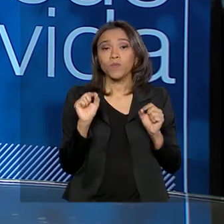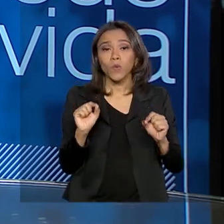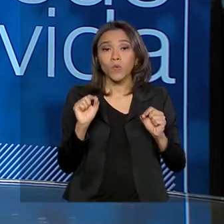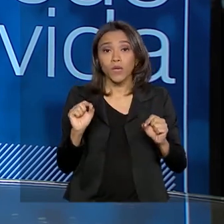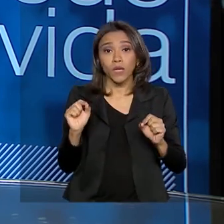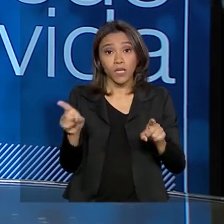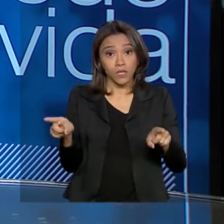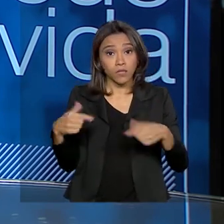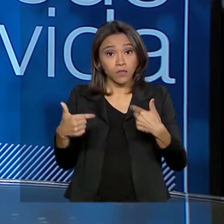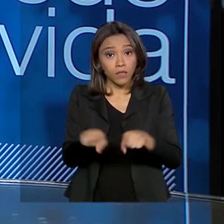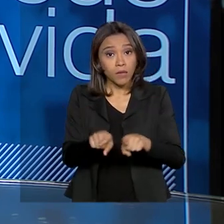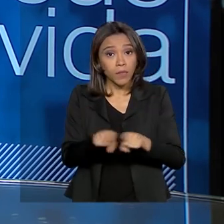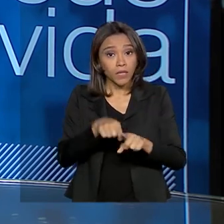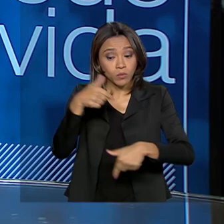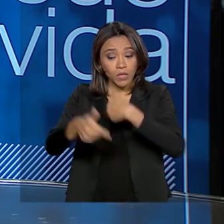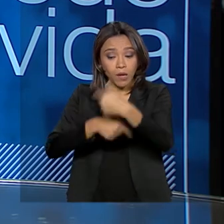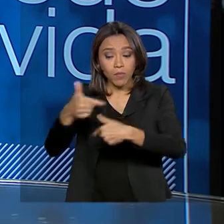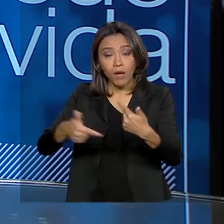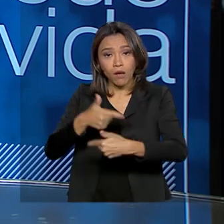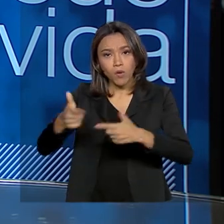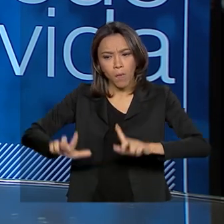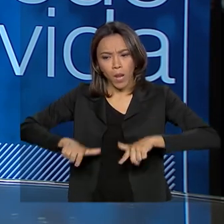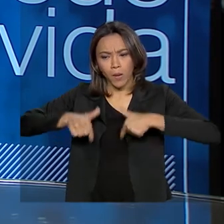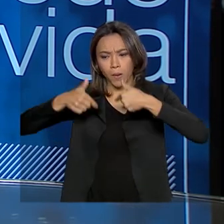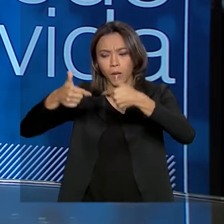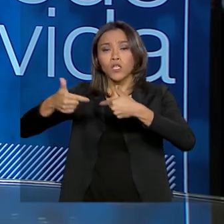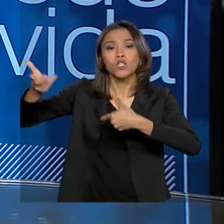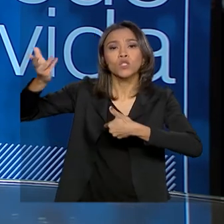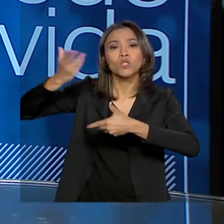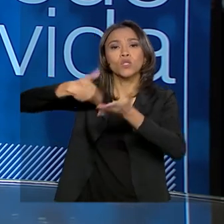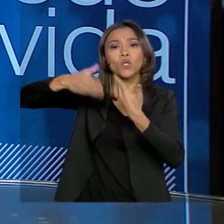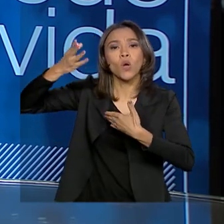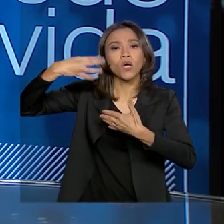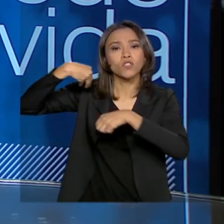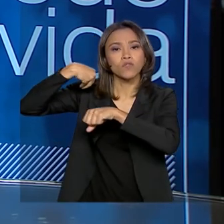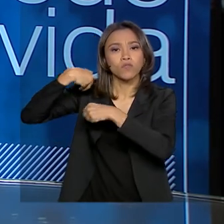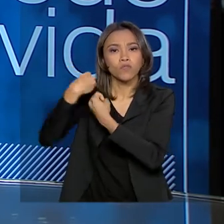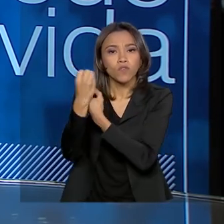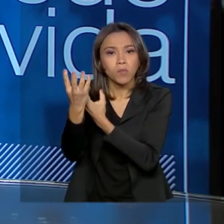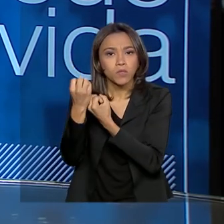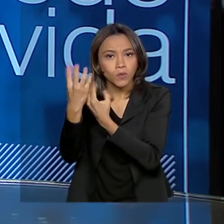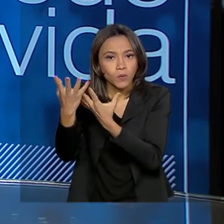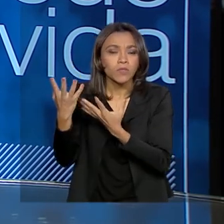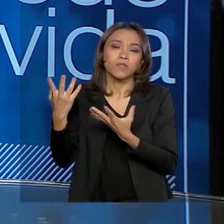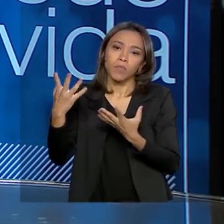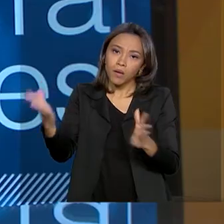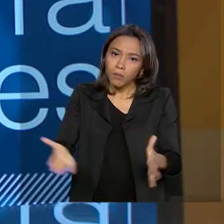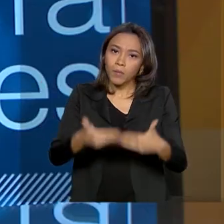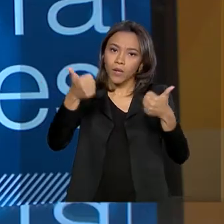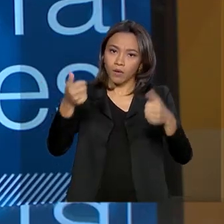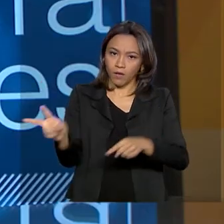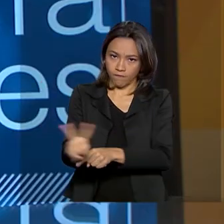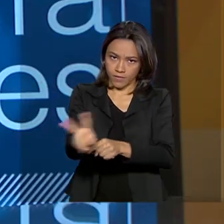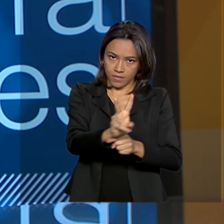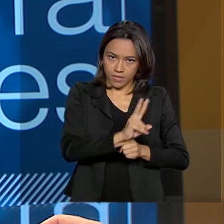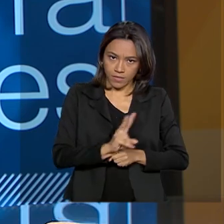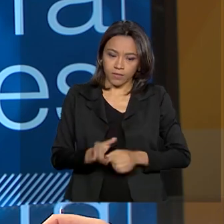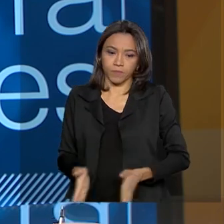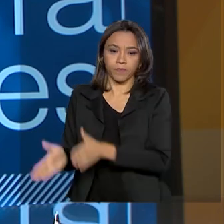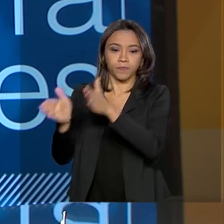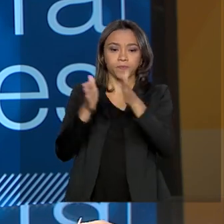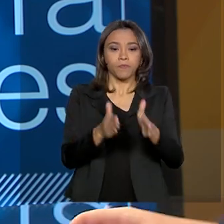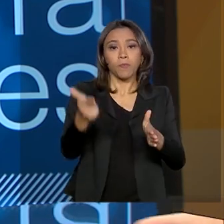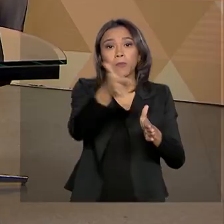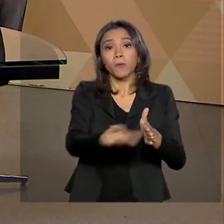operacional. Existe troca de informações para subsidiar as nossas fiscalizações. Ok, agora a pergunta do